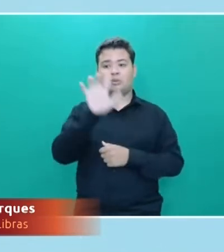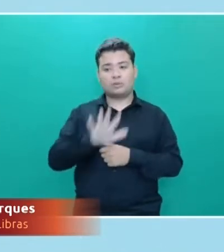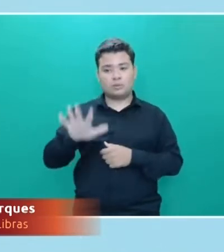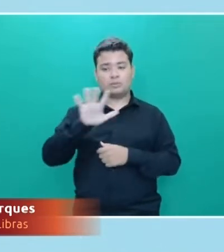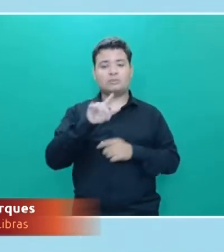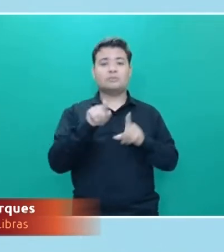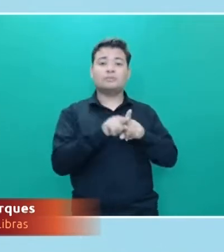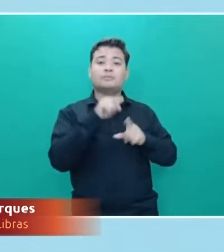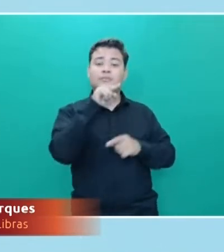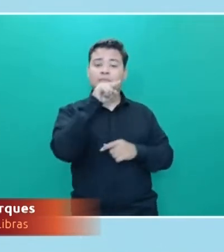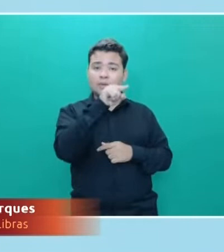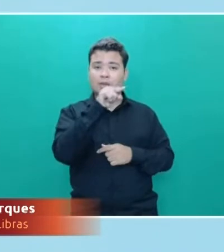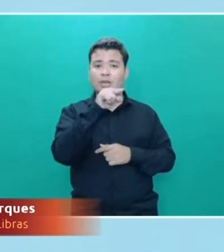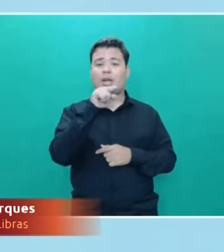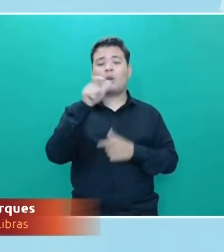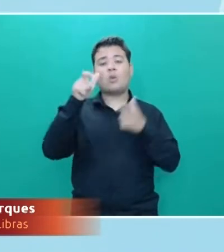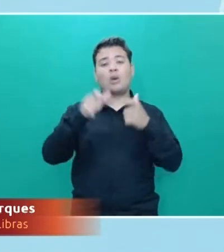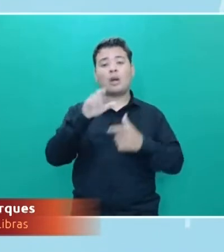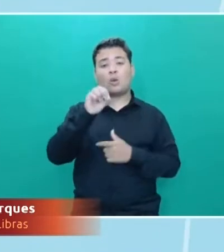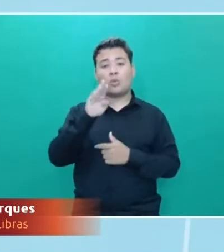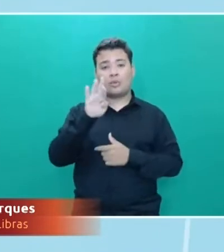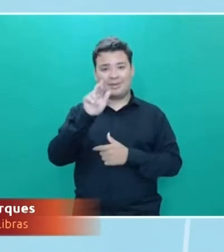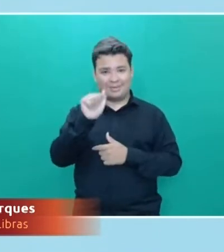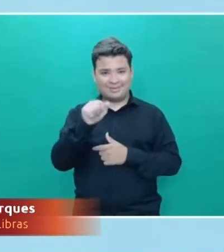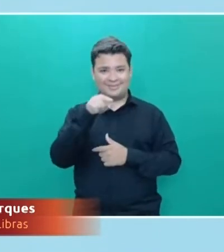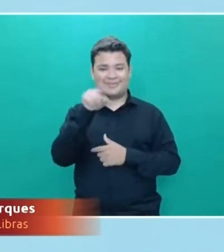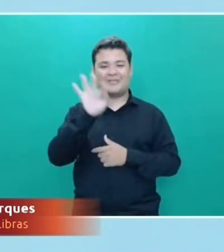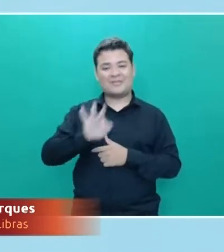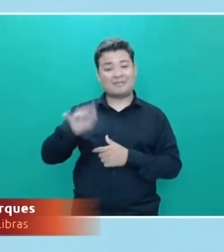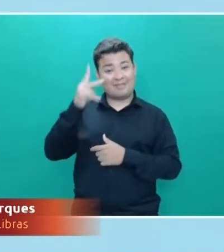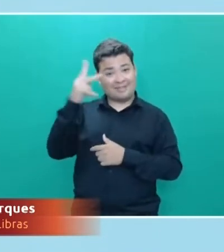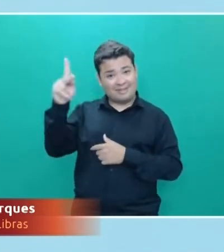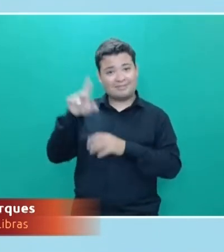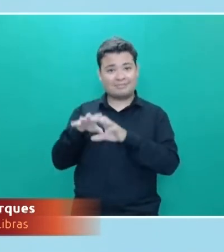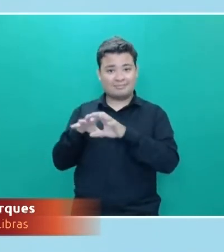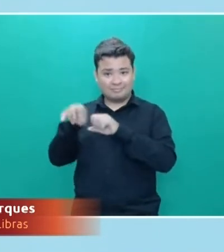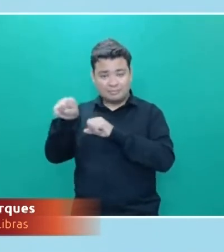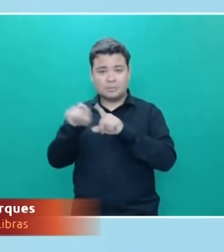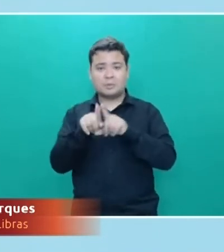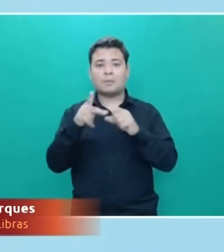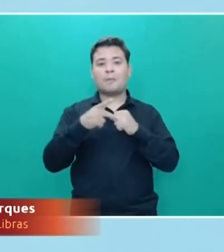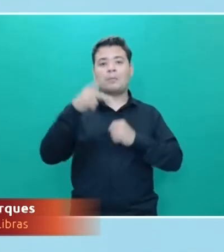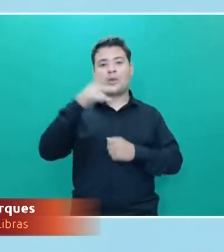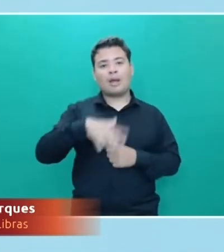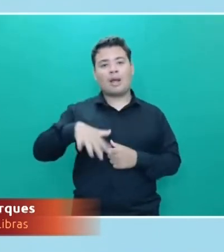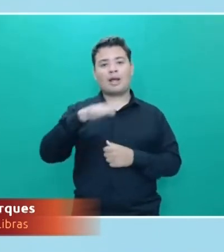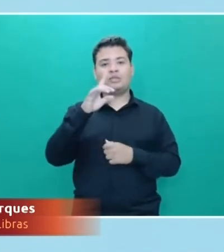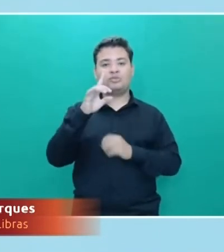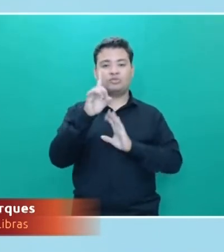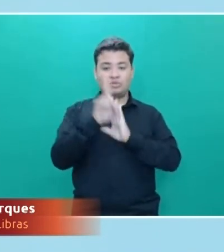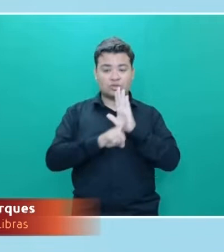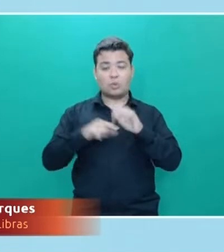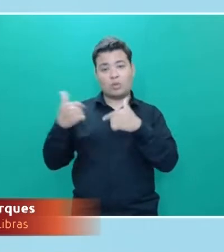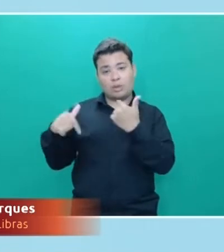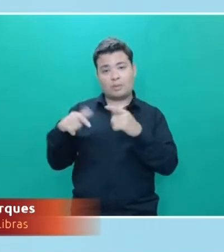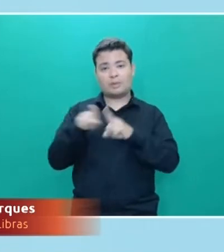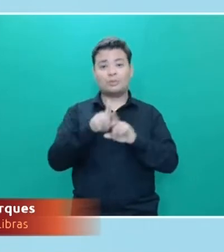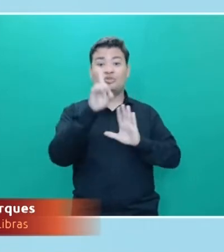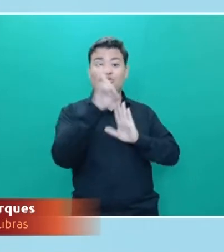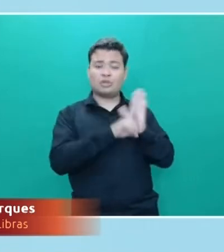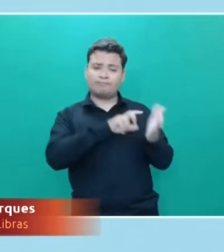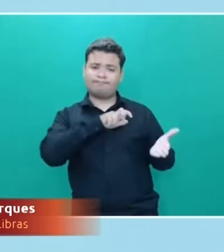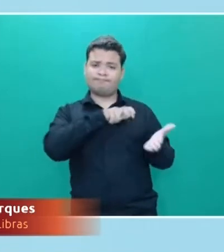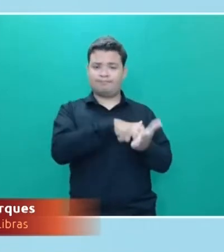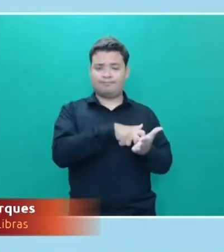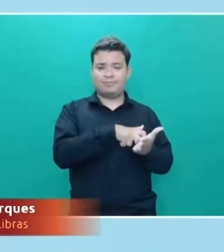Sofia de Coimbra, em Portugal. E também pós-graduado em Direito do Trabalho e em Direito Penal. Olá, Glauber, muito